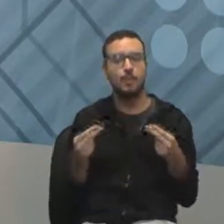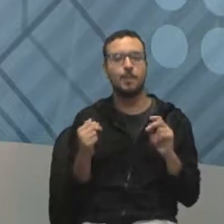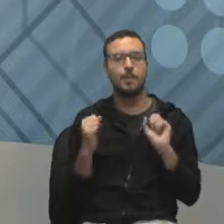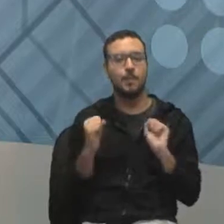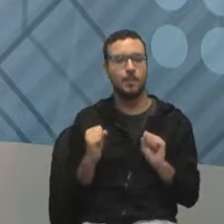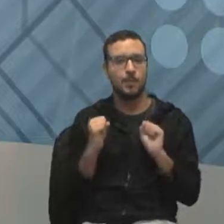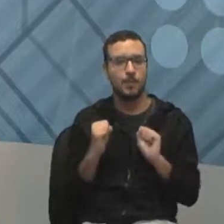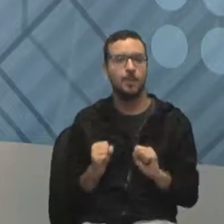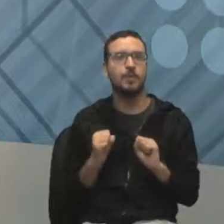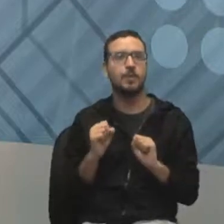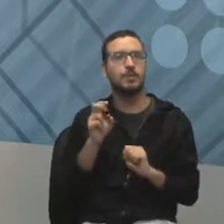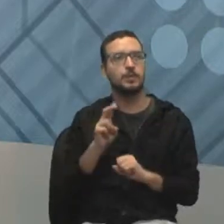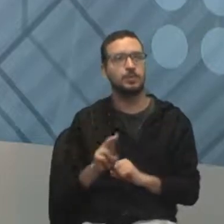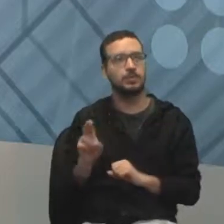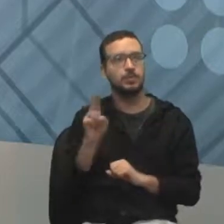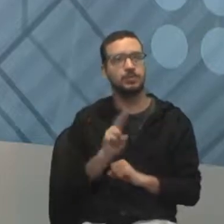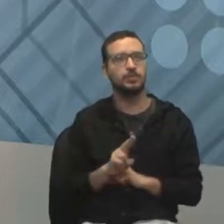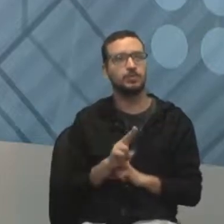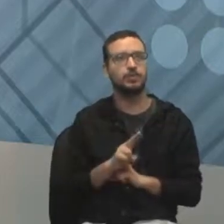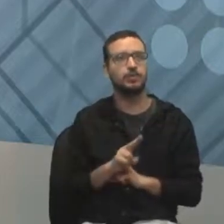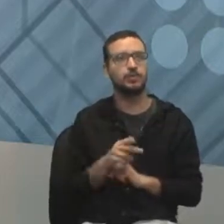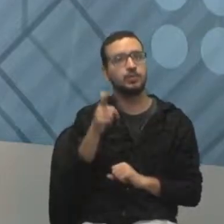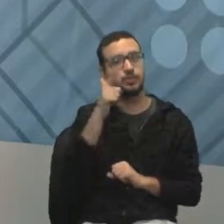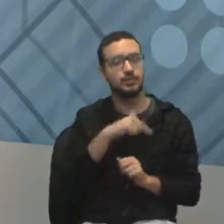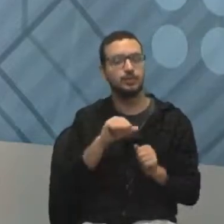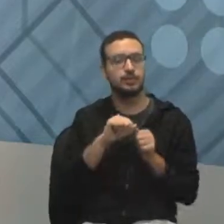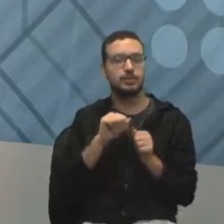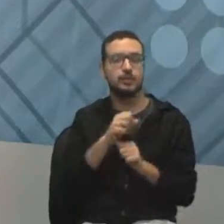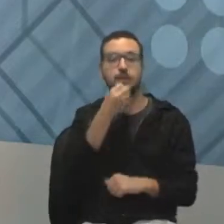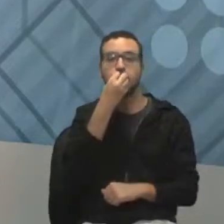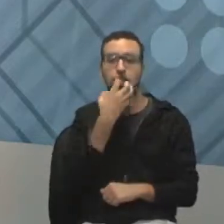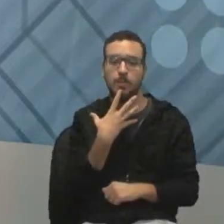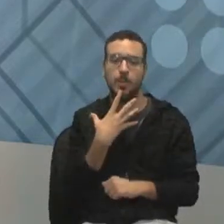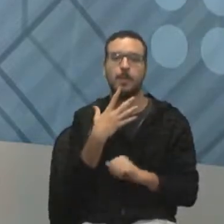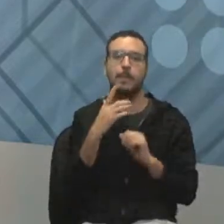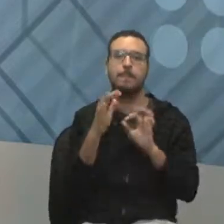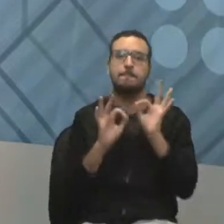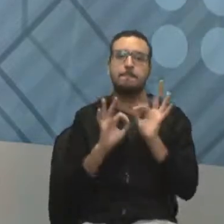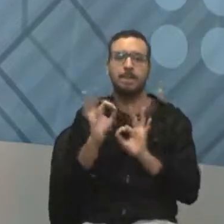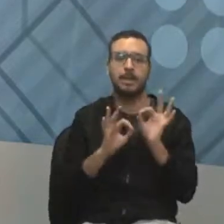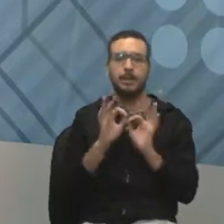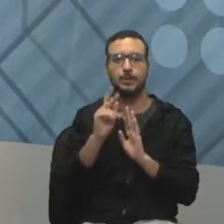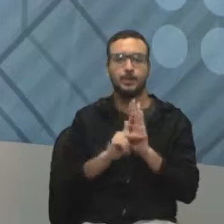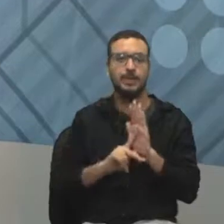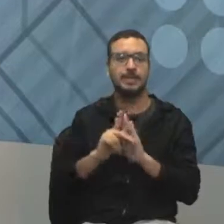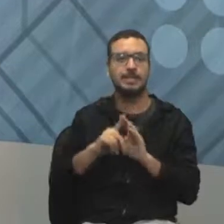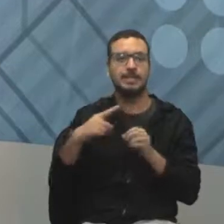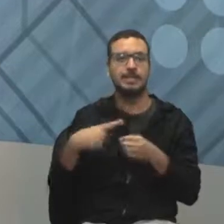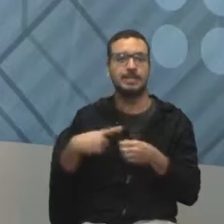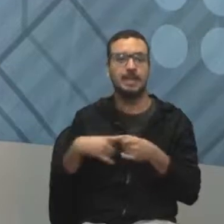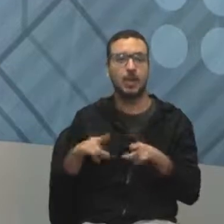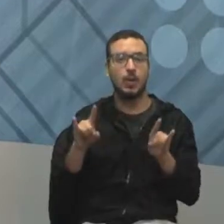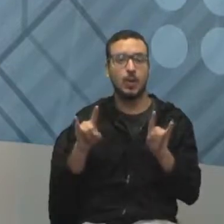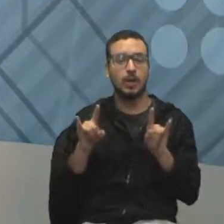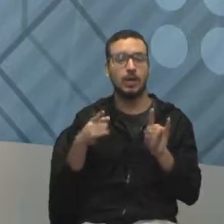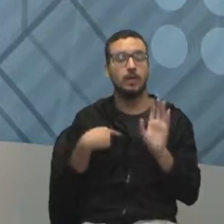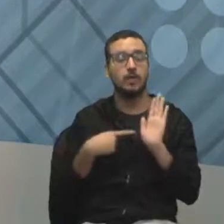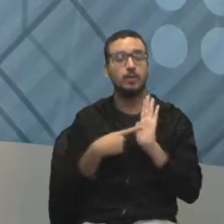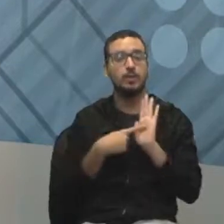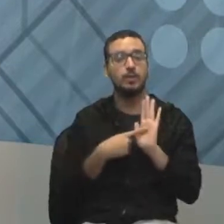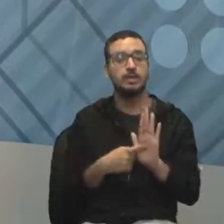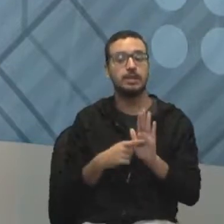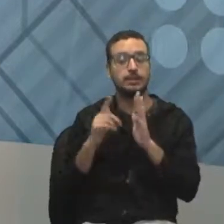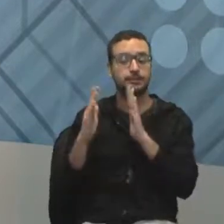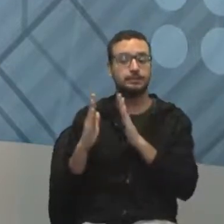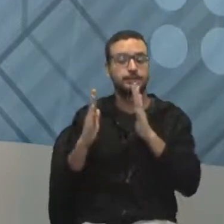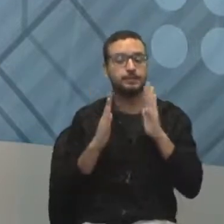as metodologias para poder montar um bom plano lá para a cidade do Roque. Eu vou apresentar os passos principais e